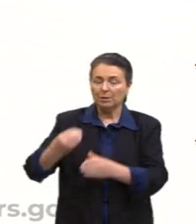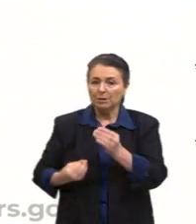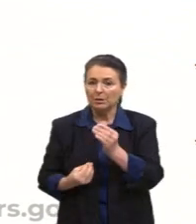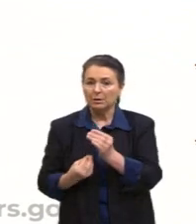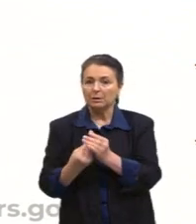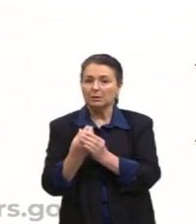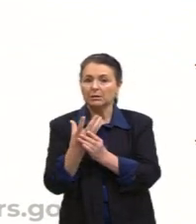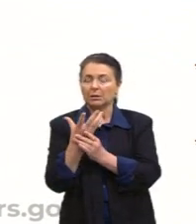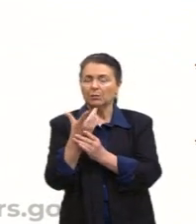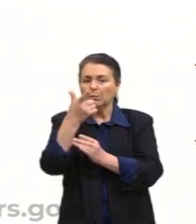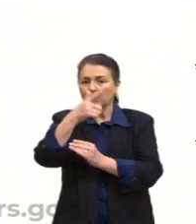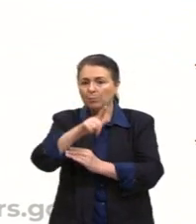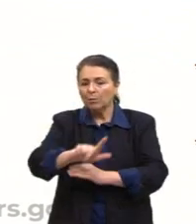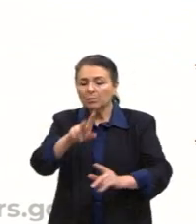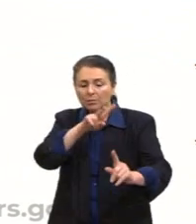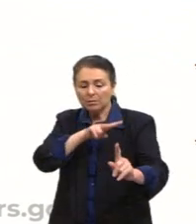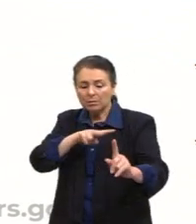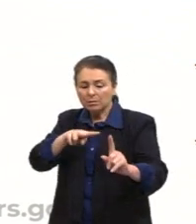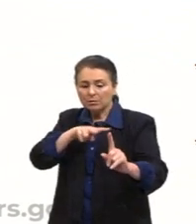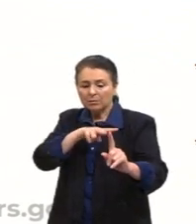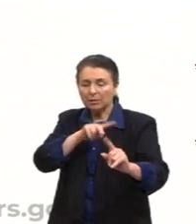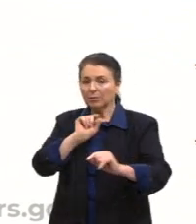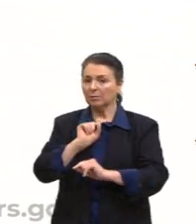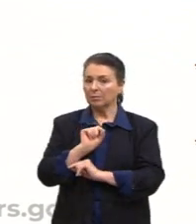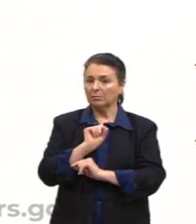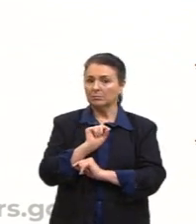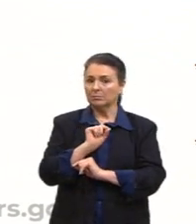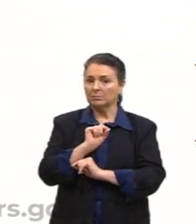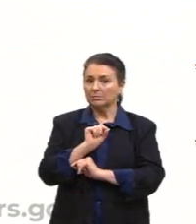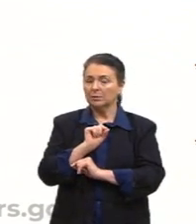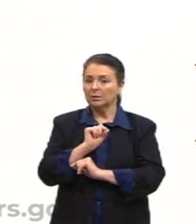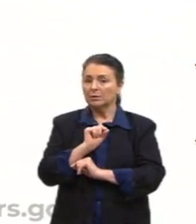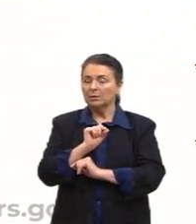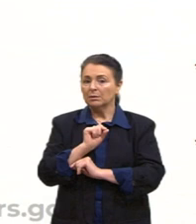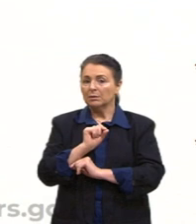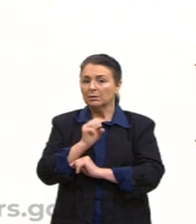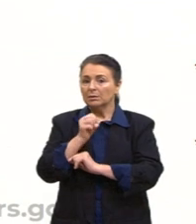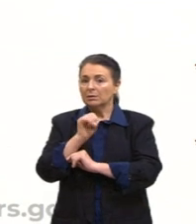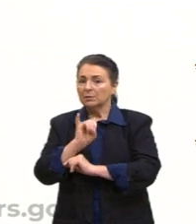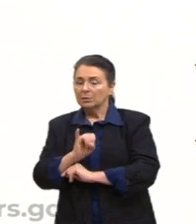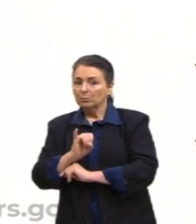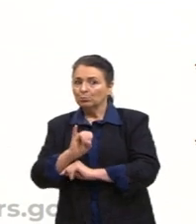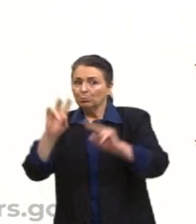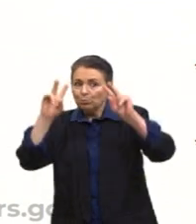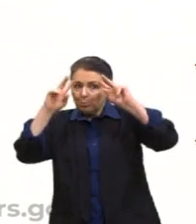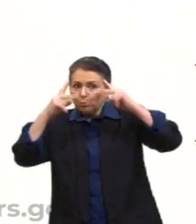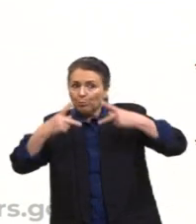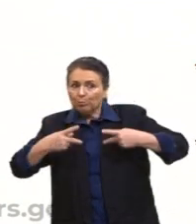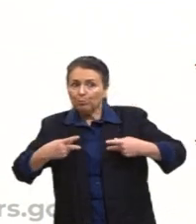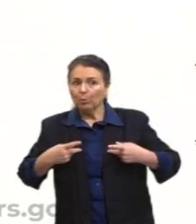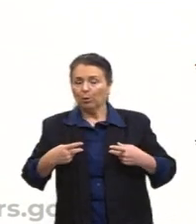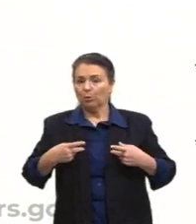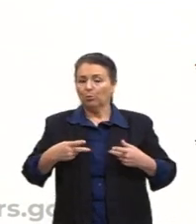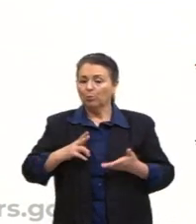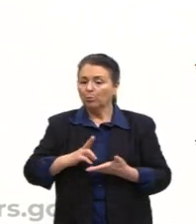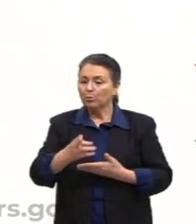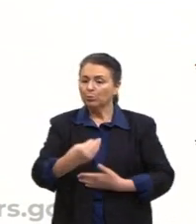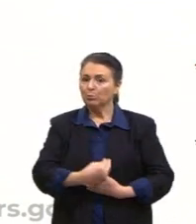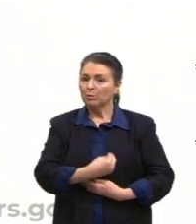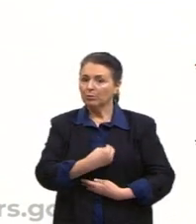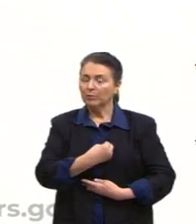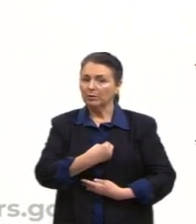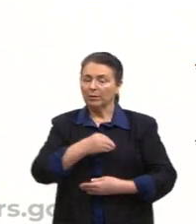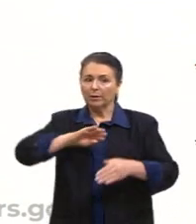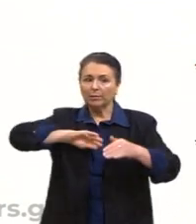perspectiva, porque se o ser humano sobrevive àquele que se adapta na natureza,